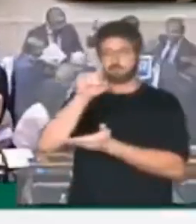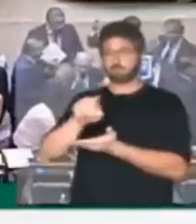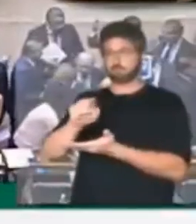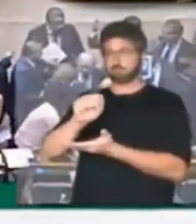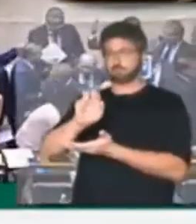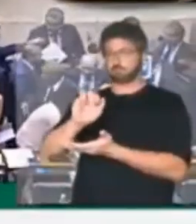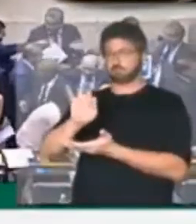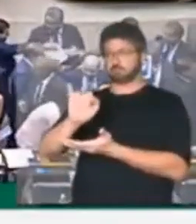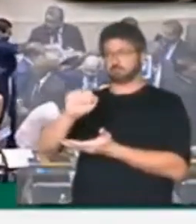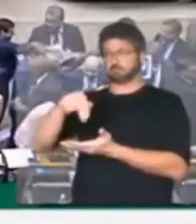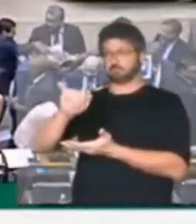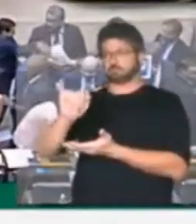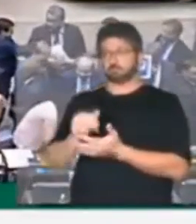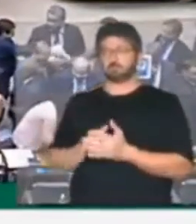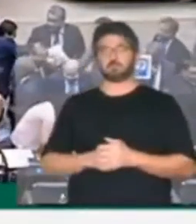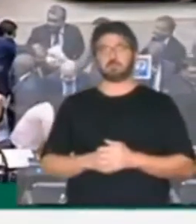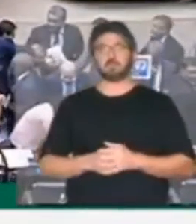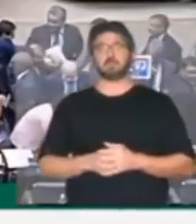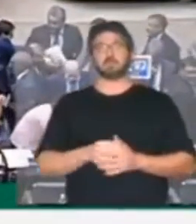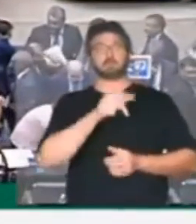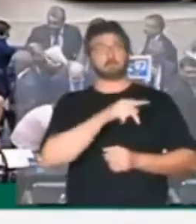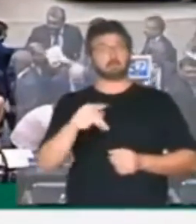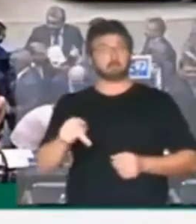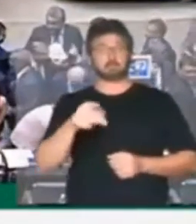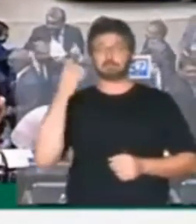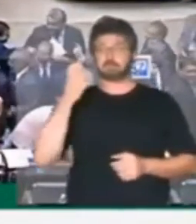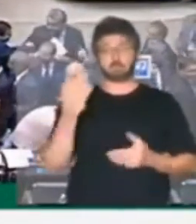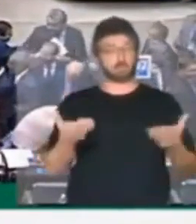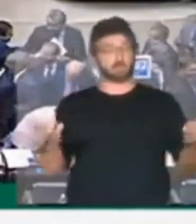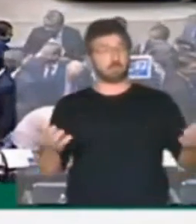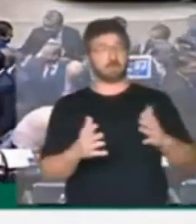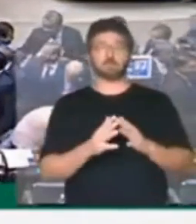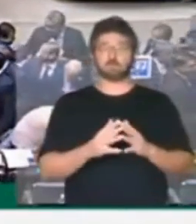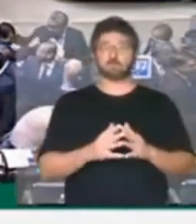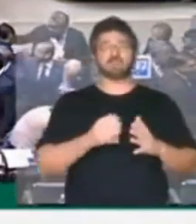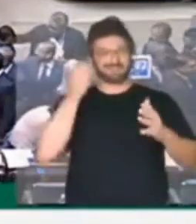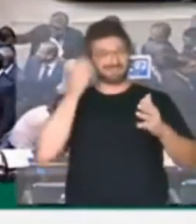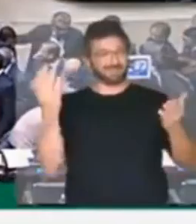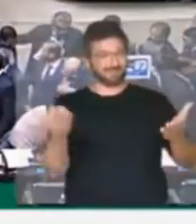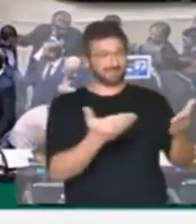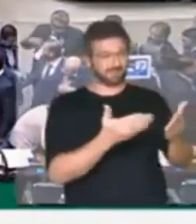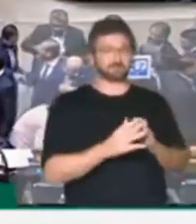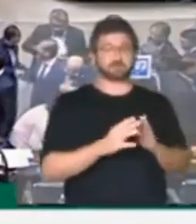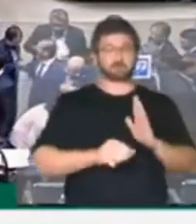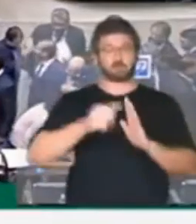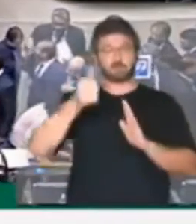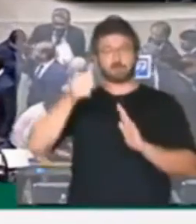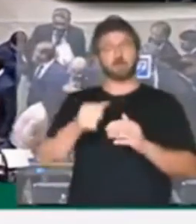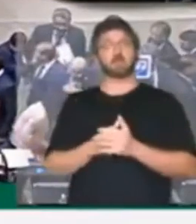Senhoras senhores, senhoras deputadas, deputados, senadoras e senadores, em primeiro lugar,